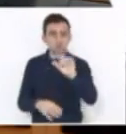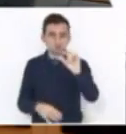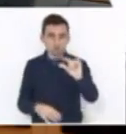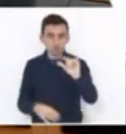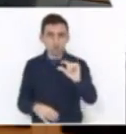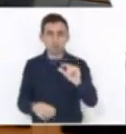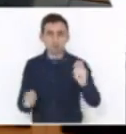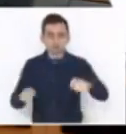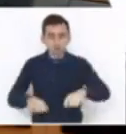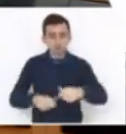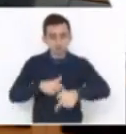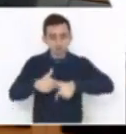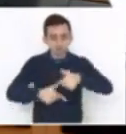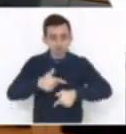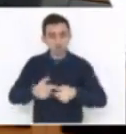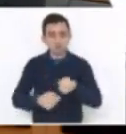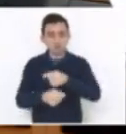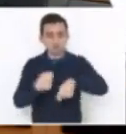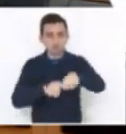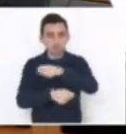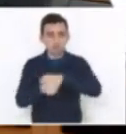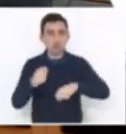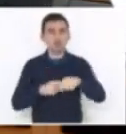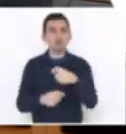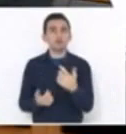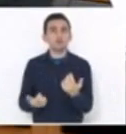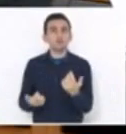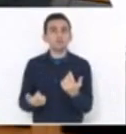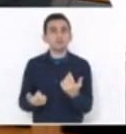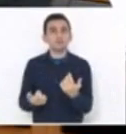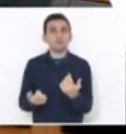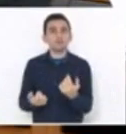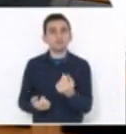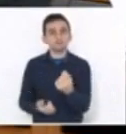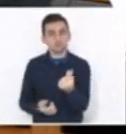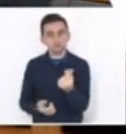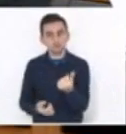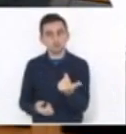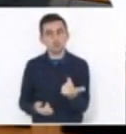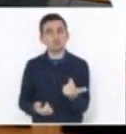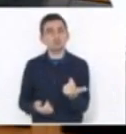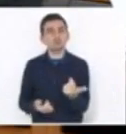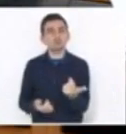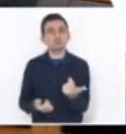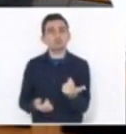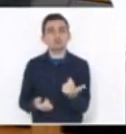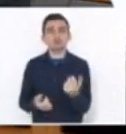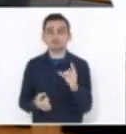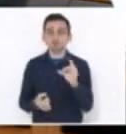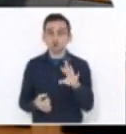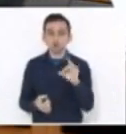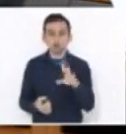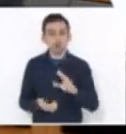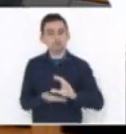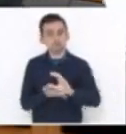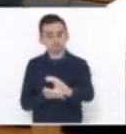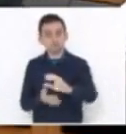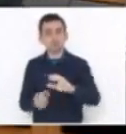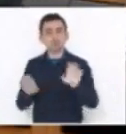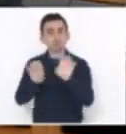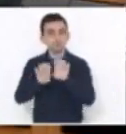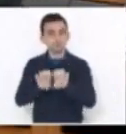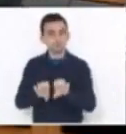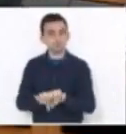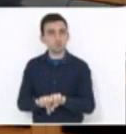nível de emprego, dinamizar nossa economia. E é um dinheiro que está sendo investido basicamente em infraestrutura,